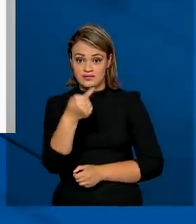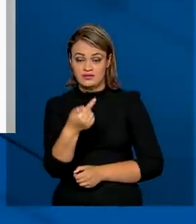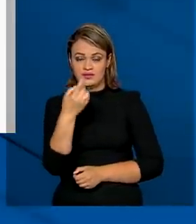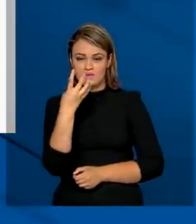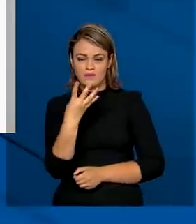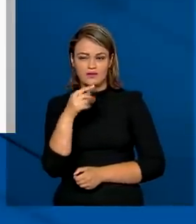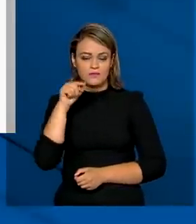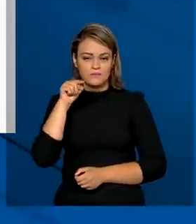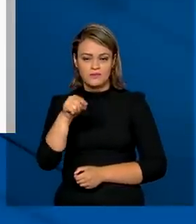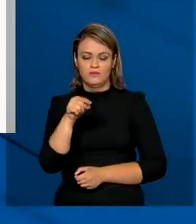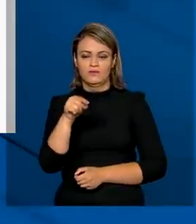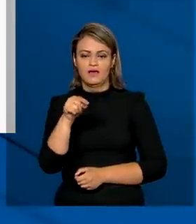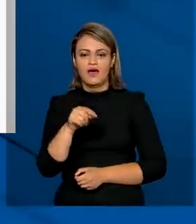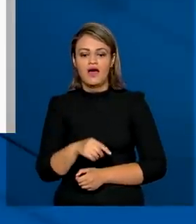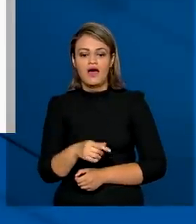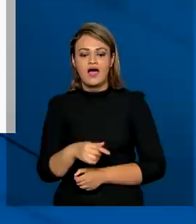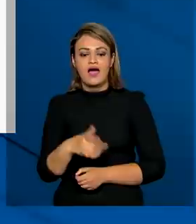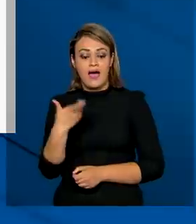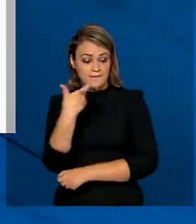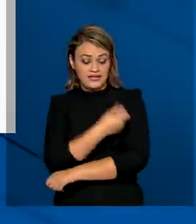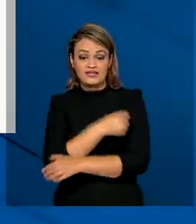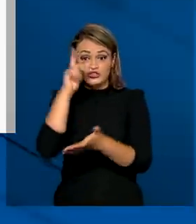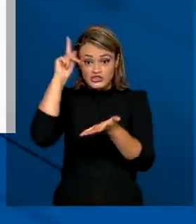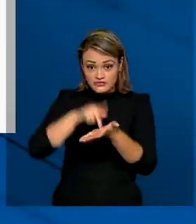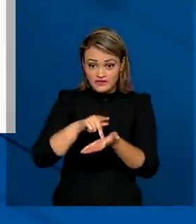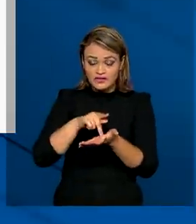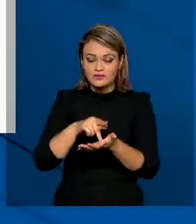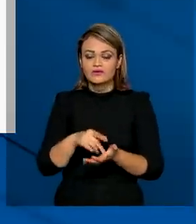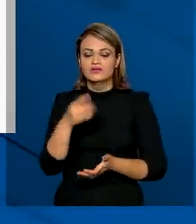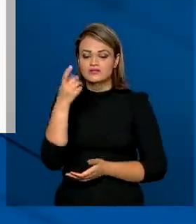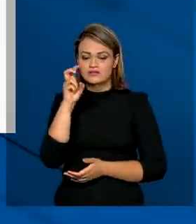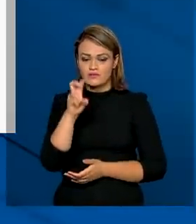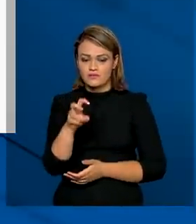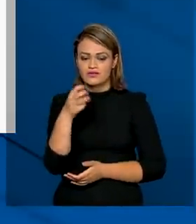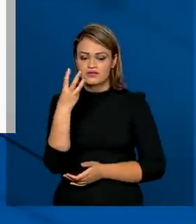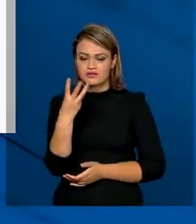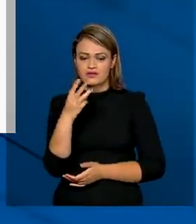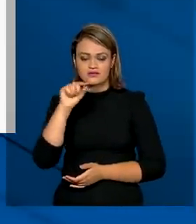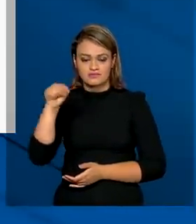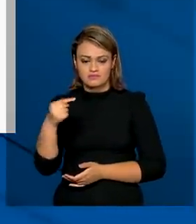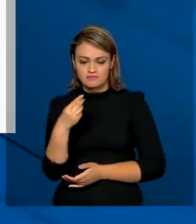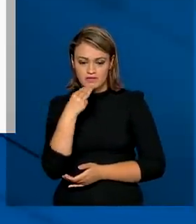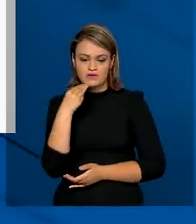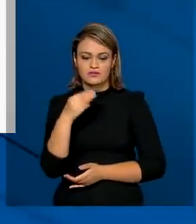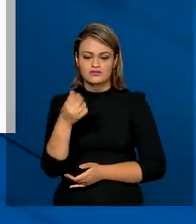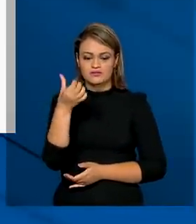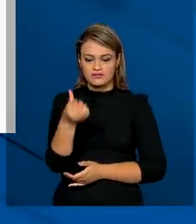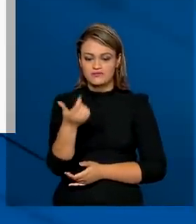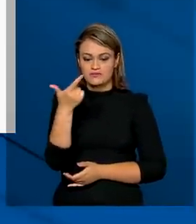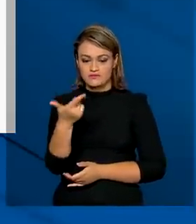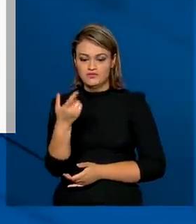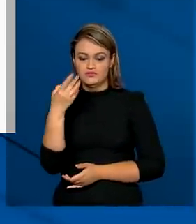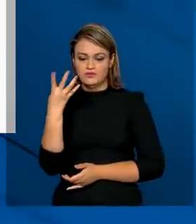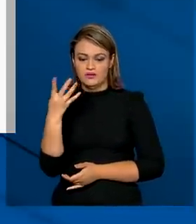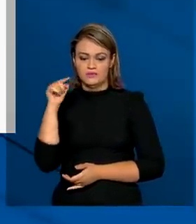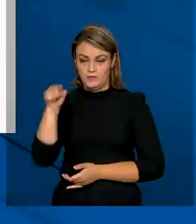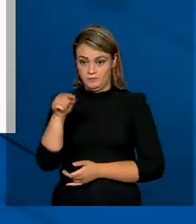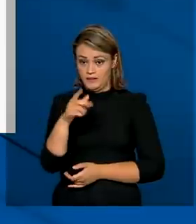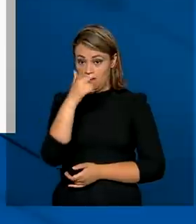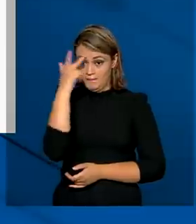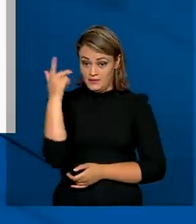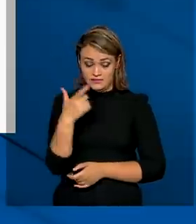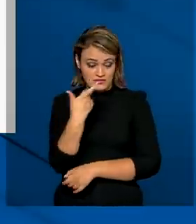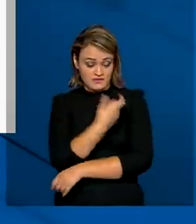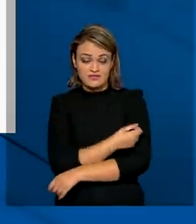174.245. As doses aplicadas ultrapassam 53 milhões 624. As pessoas que